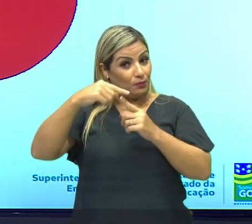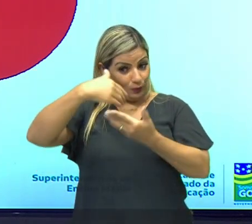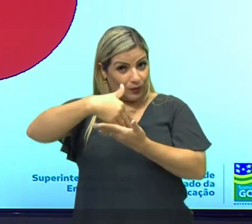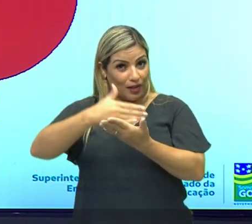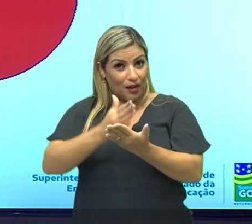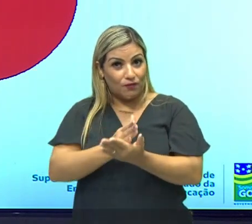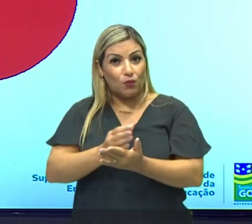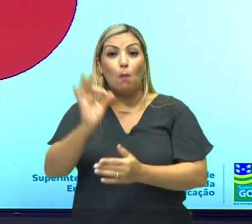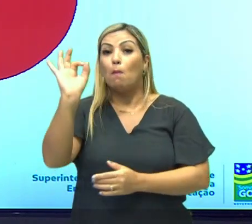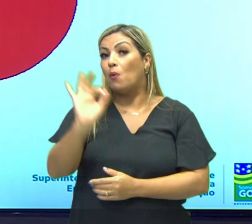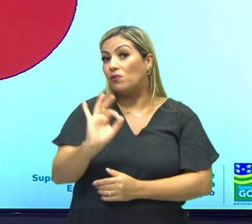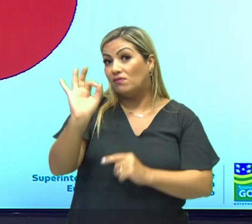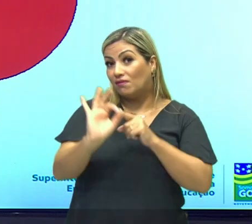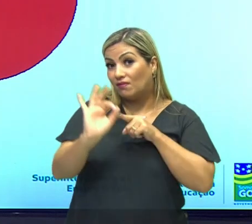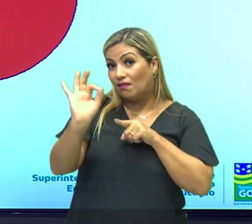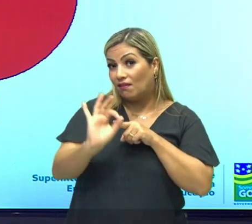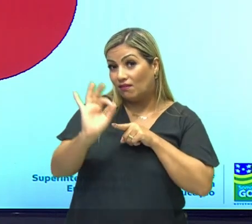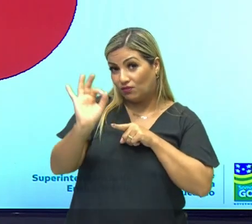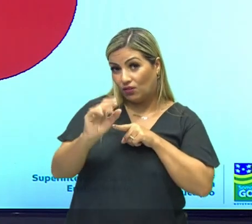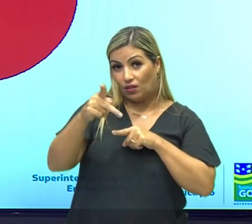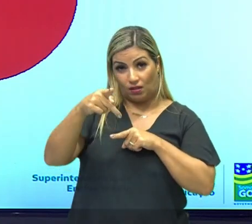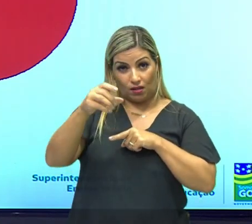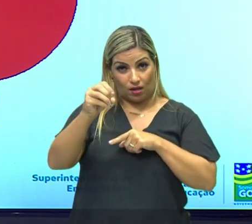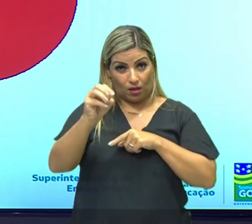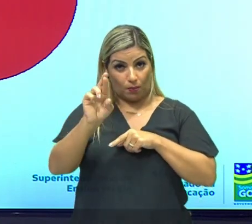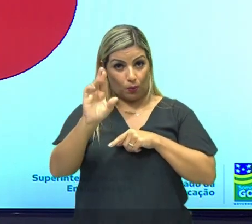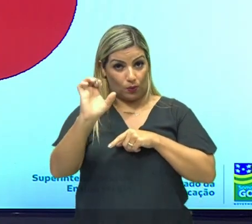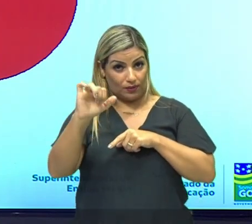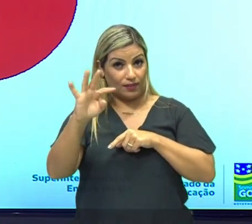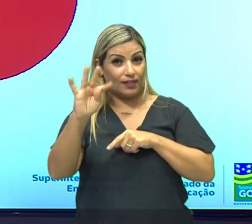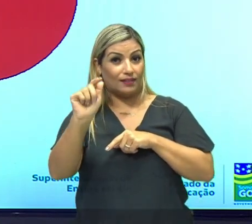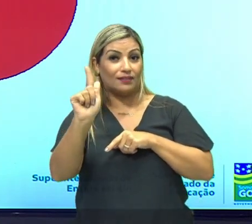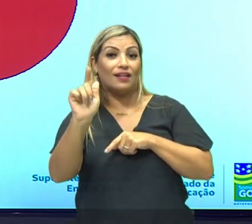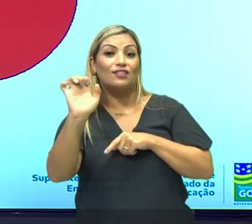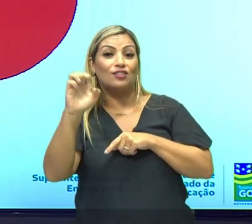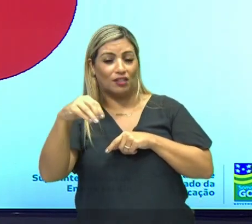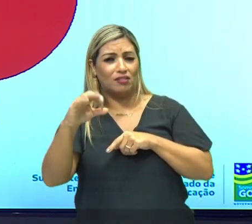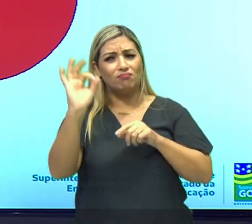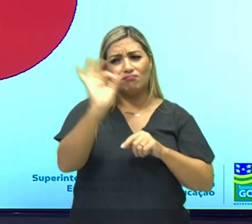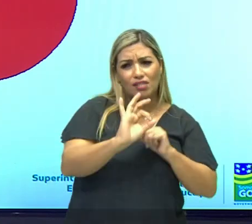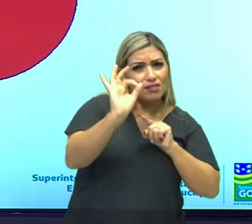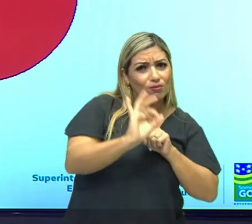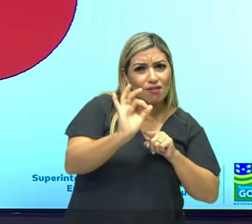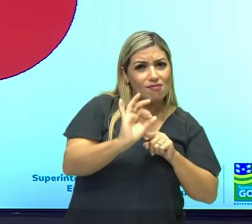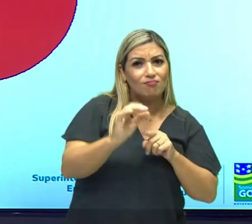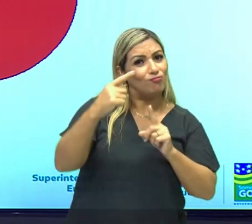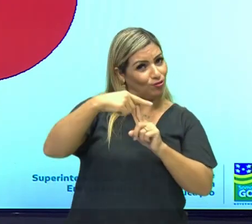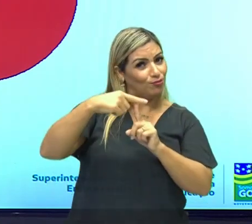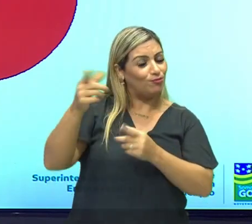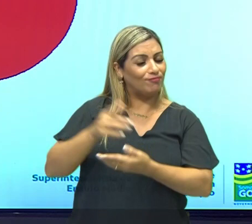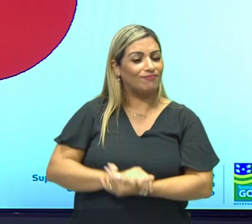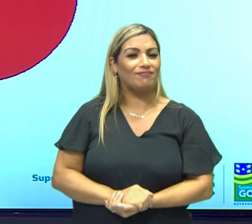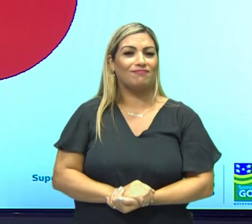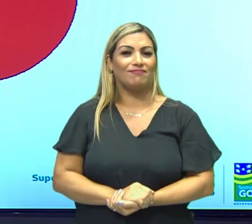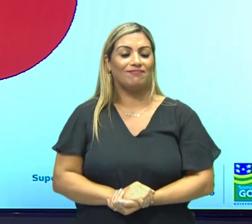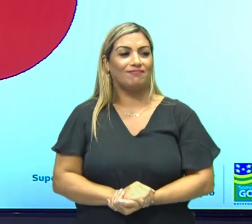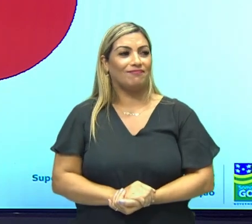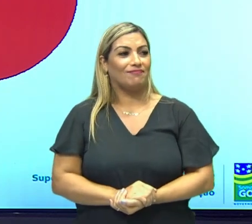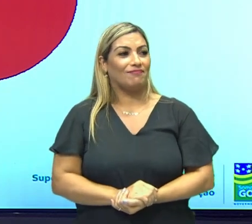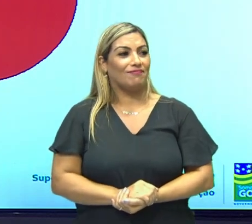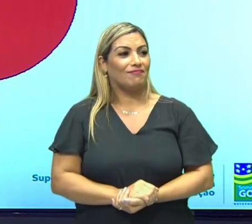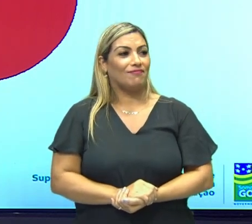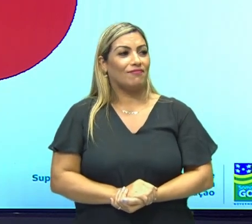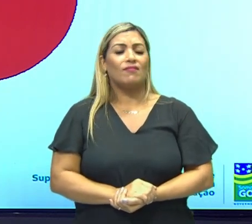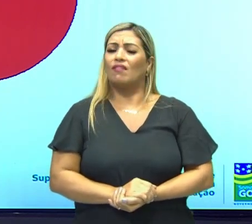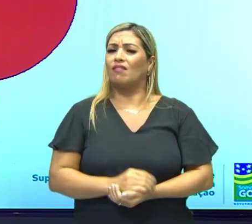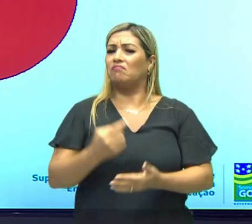porcentagem, tá bom? Eu venho aqui, trabalho percentualmente esse tipo de gráfico, ok? O que é isso